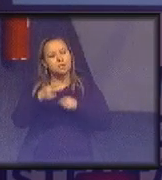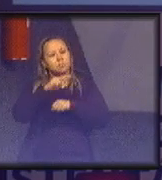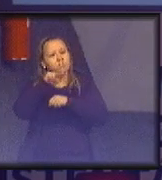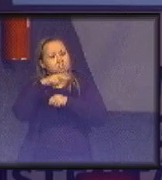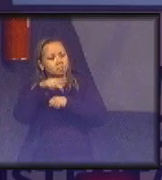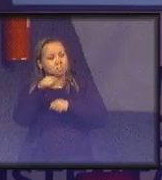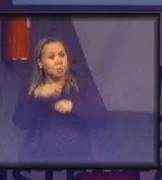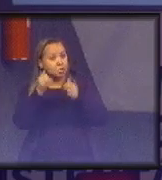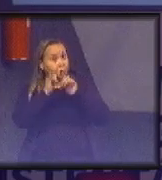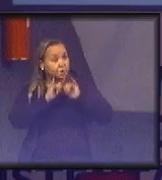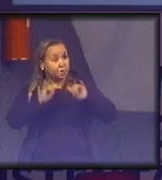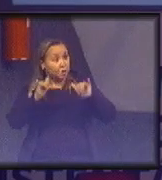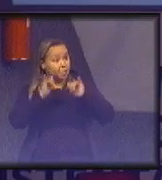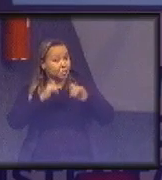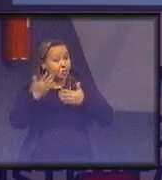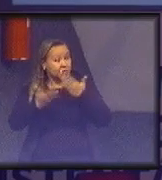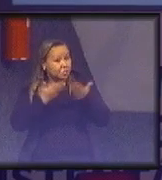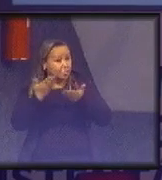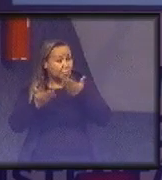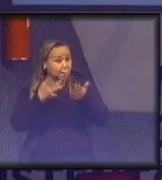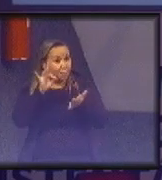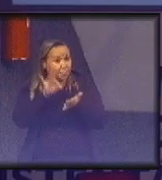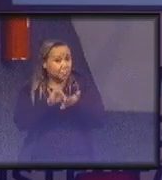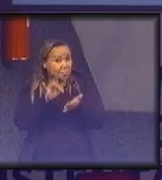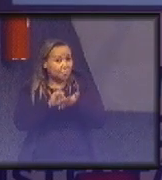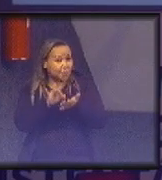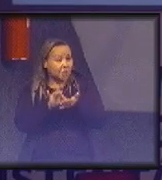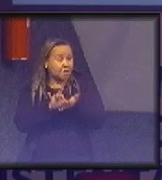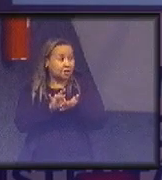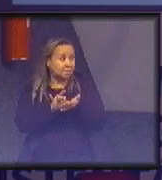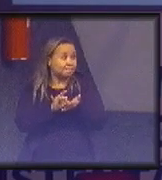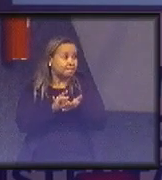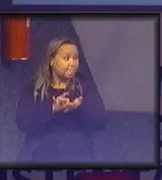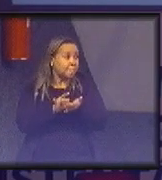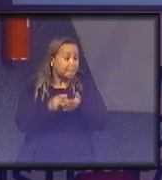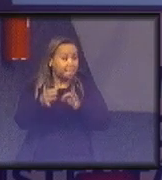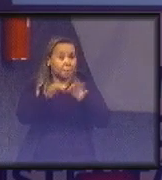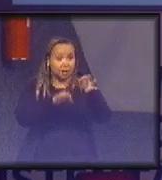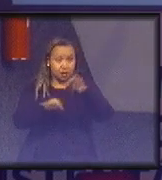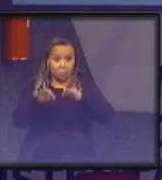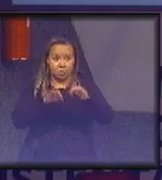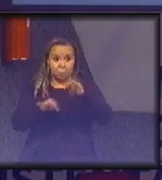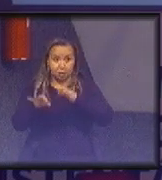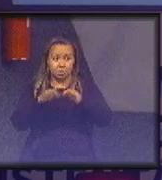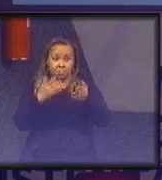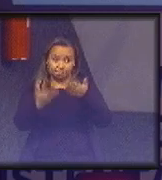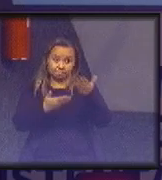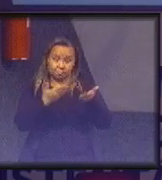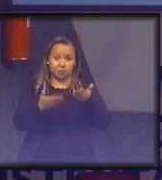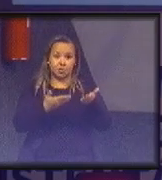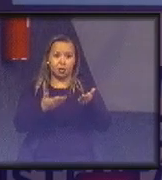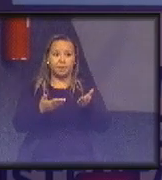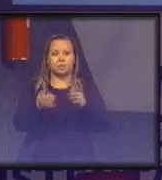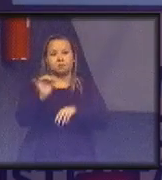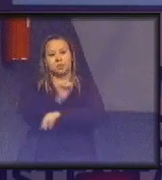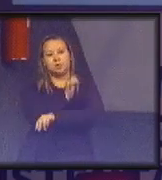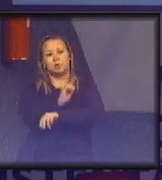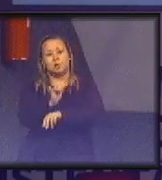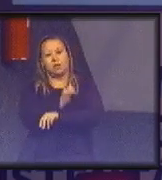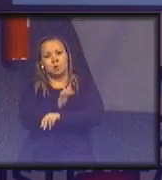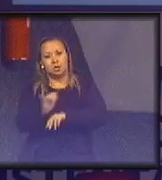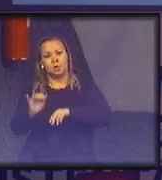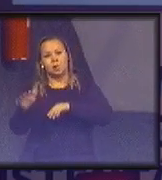é algo que envolve, de fato, como o próprio nome hoje do seminário que a gente está aqui e dizem, envolve um planejamento estratégico sustentável.